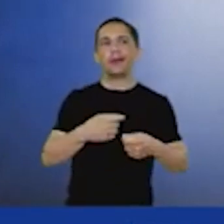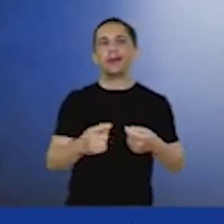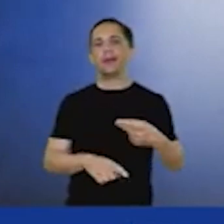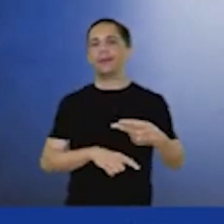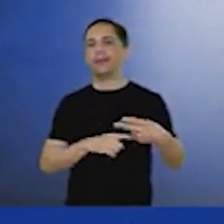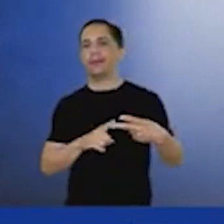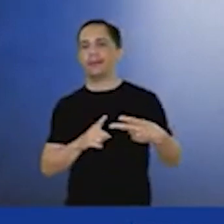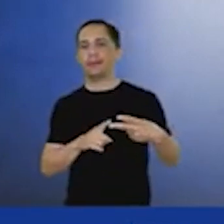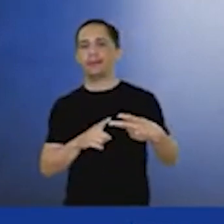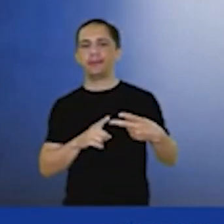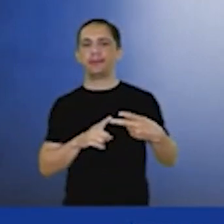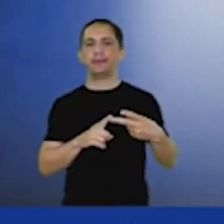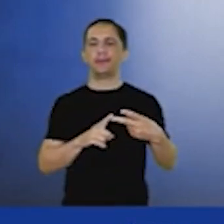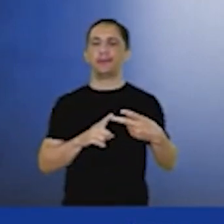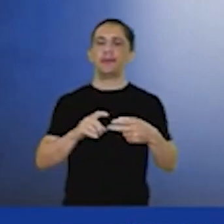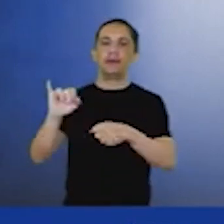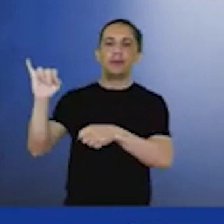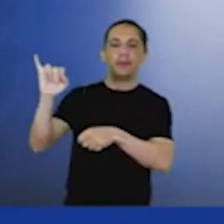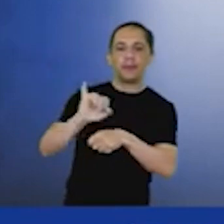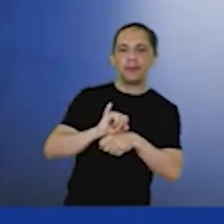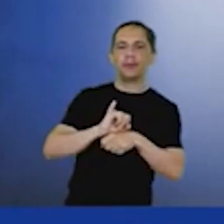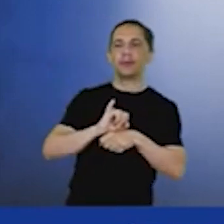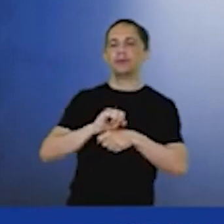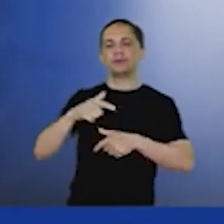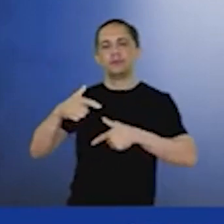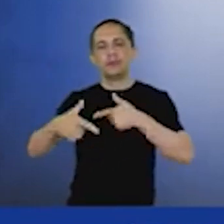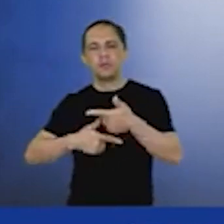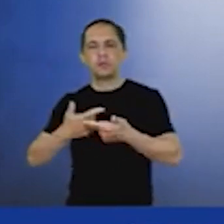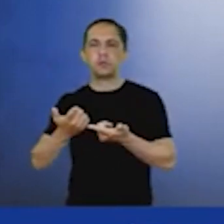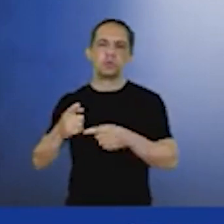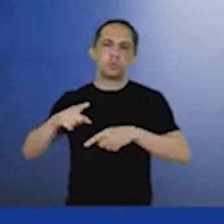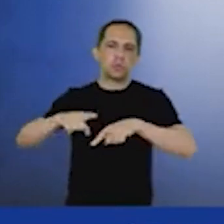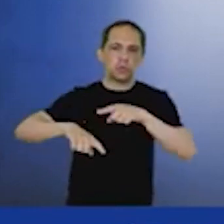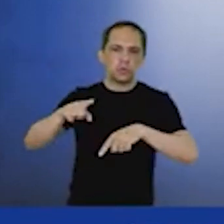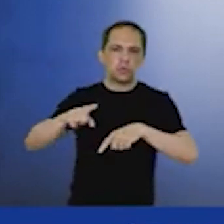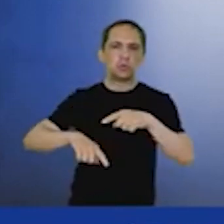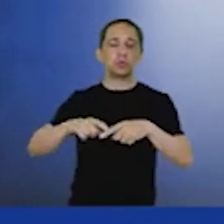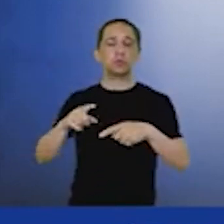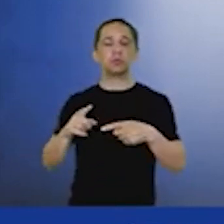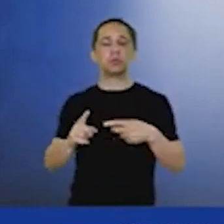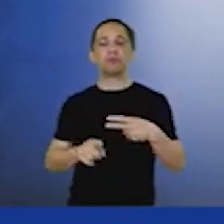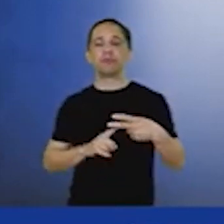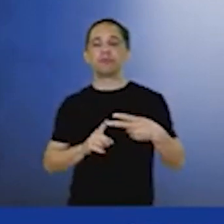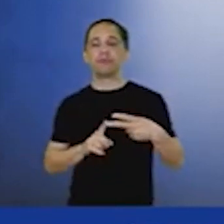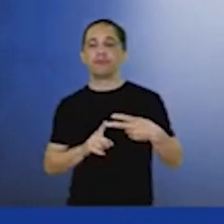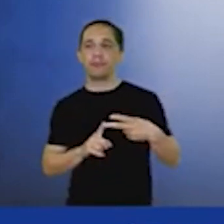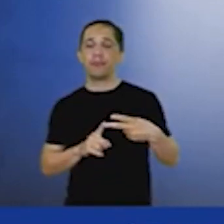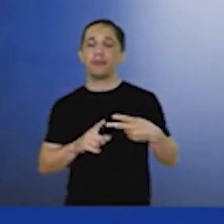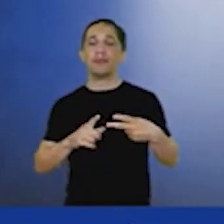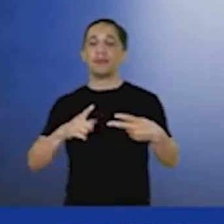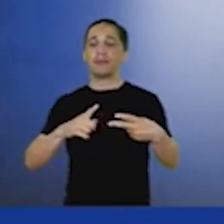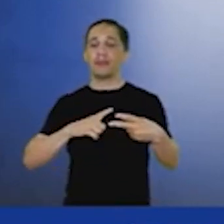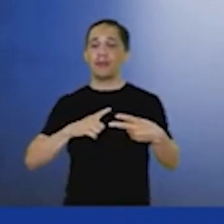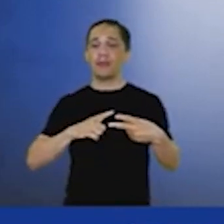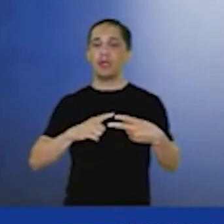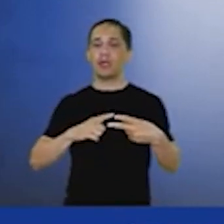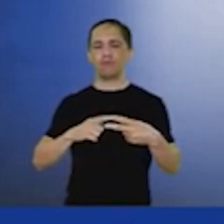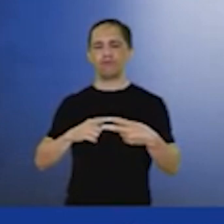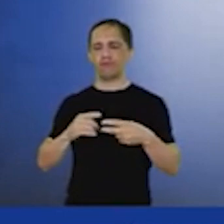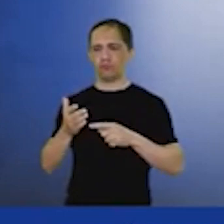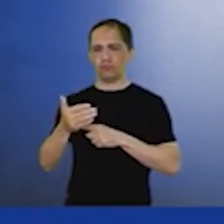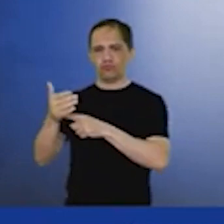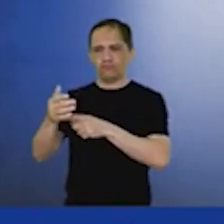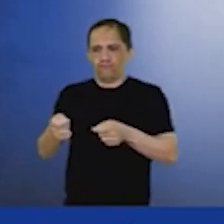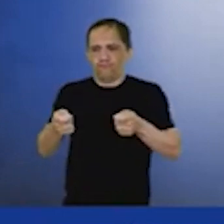relação a importação de serviços produtos tendo nossa base tecnológica bem estabelecida